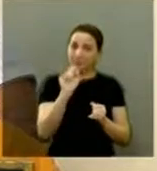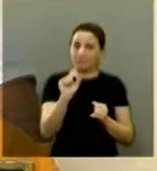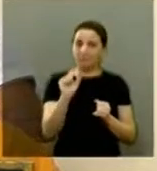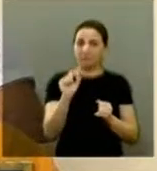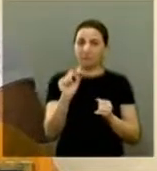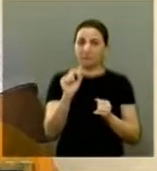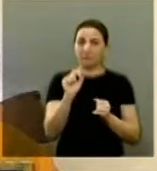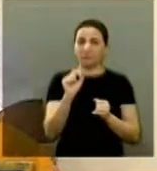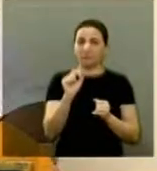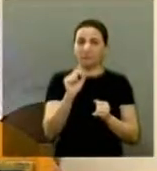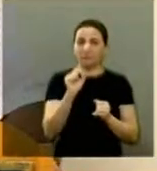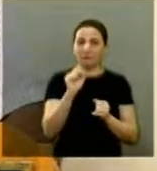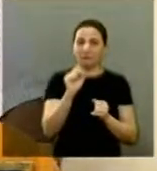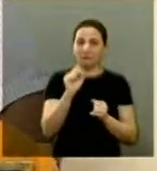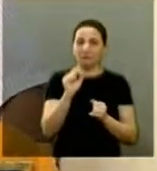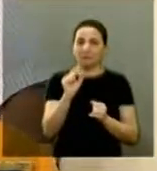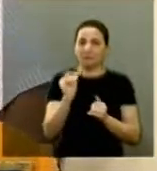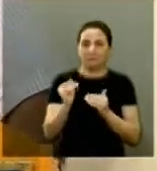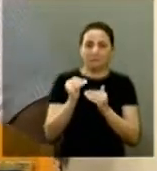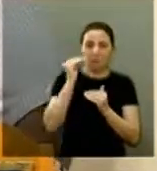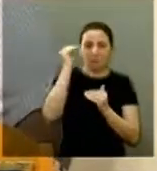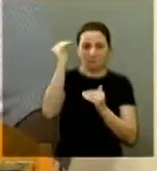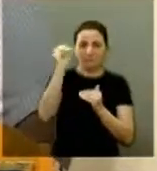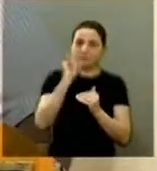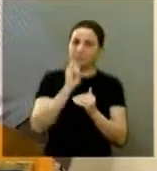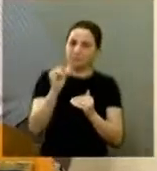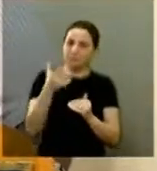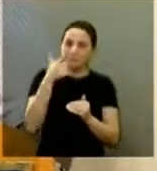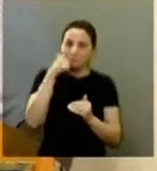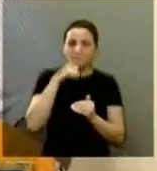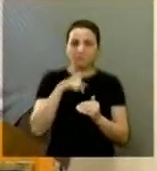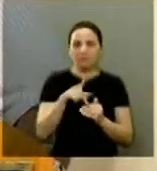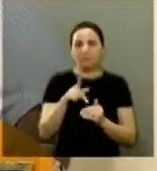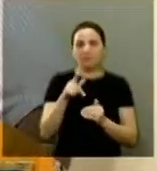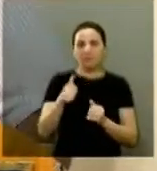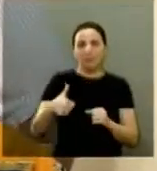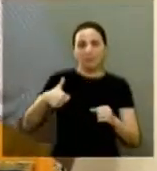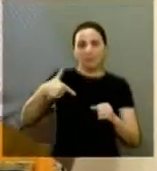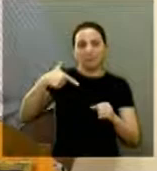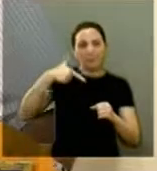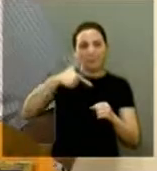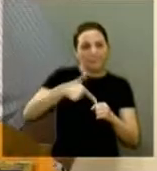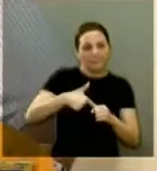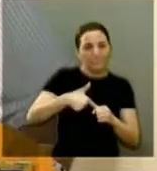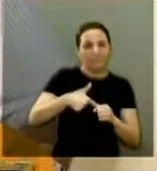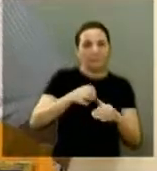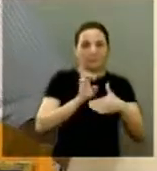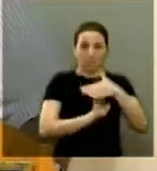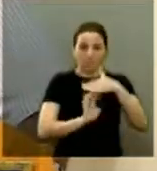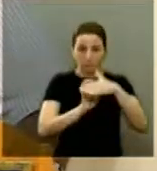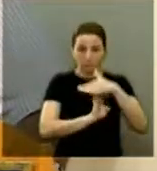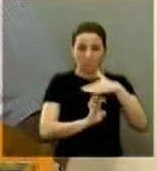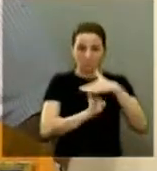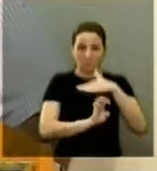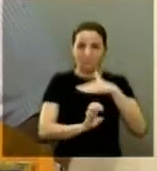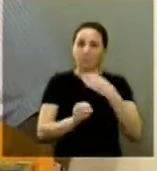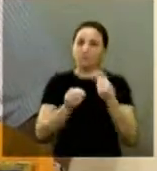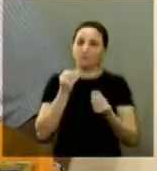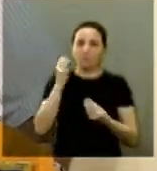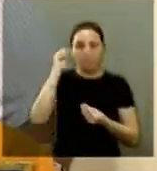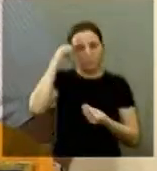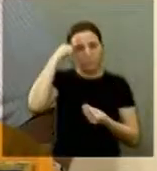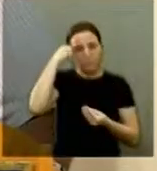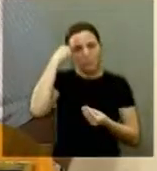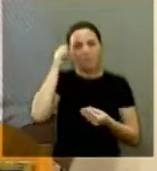ponta do iceberg se está acontecendo isso na Petrobras e nas outras grandes empresas será que alguém tem